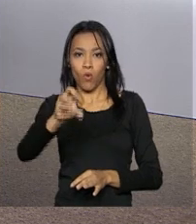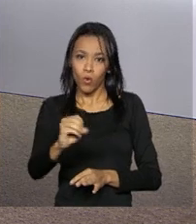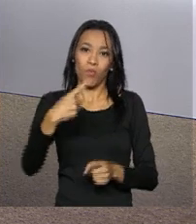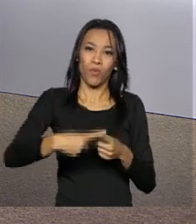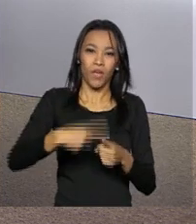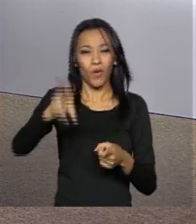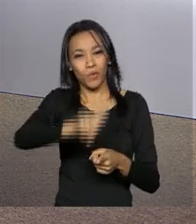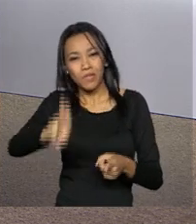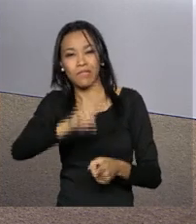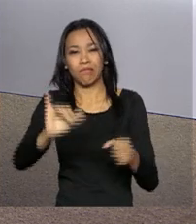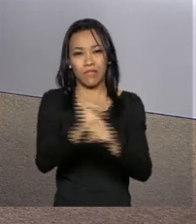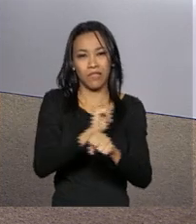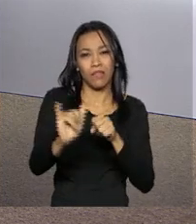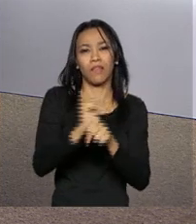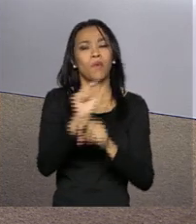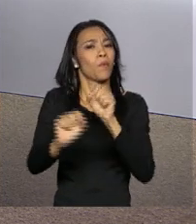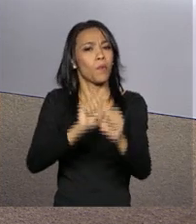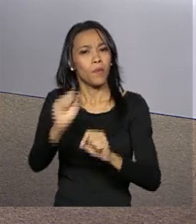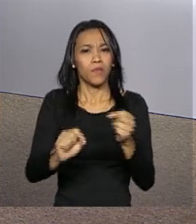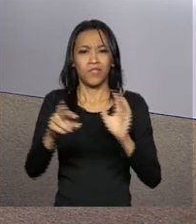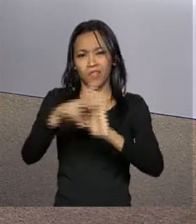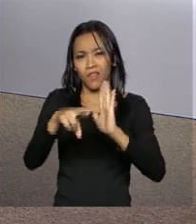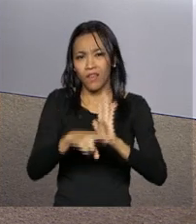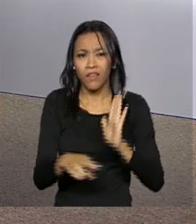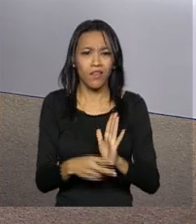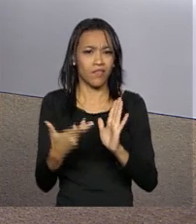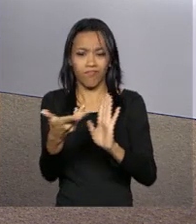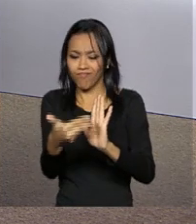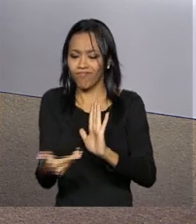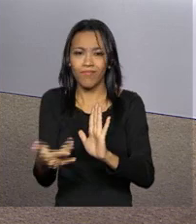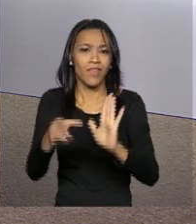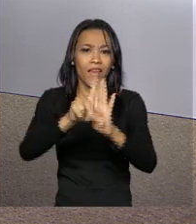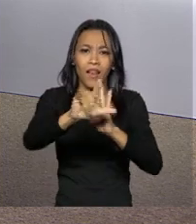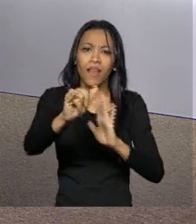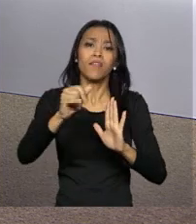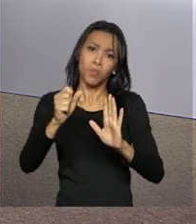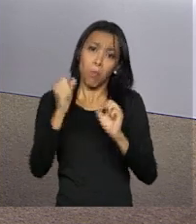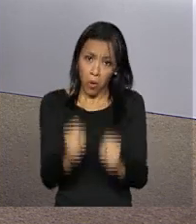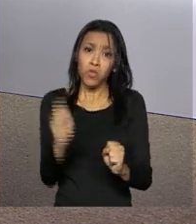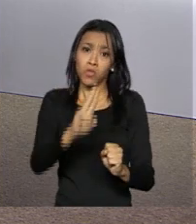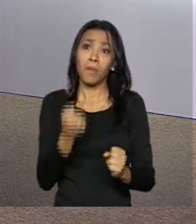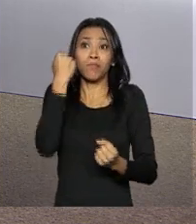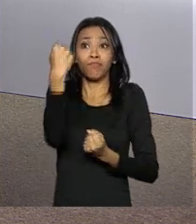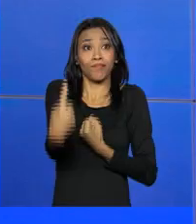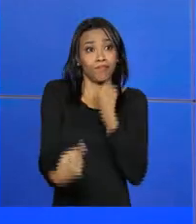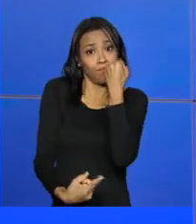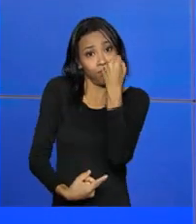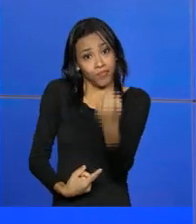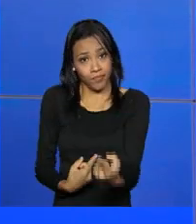uso constante e injustificado de medidas que a legislação brasileira estabelece como excepcionais.